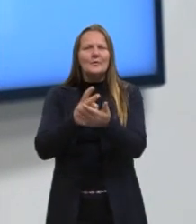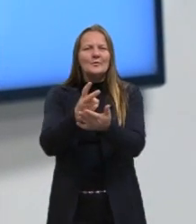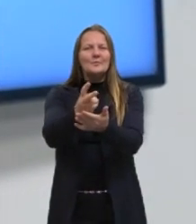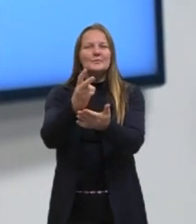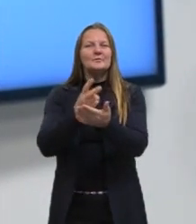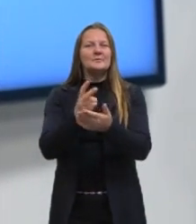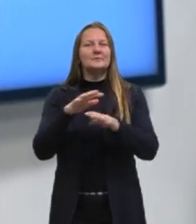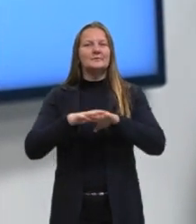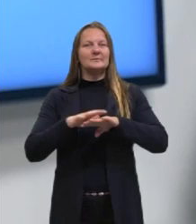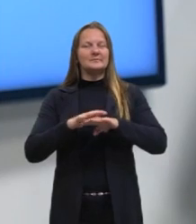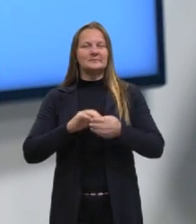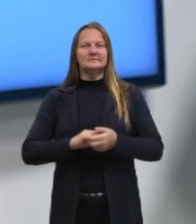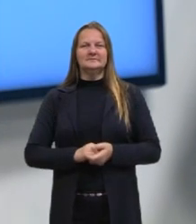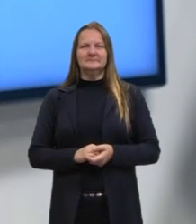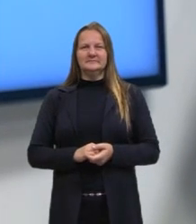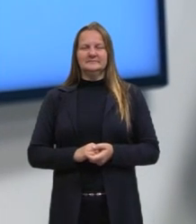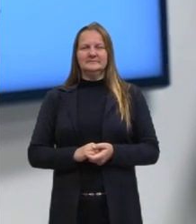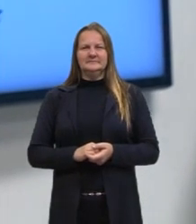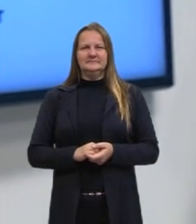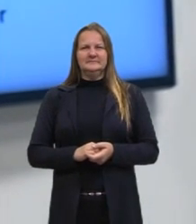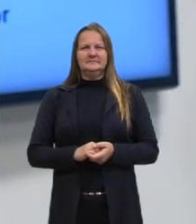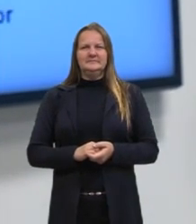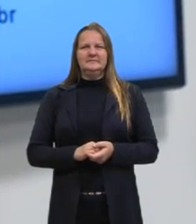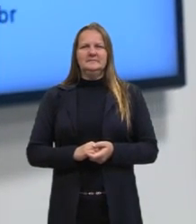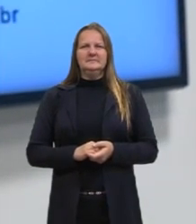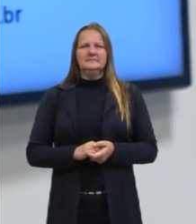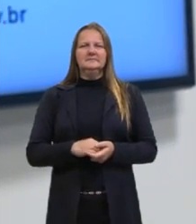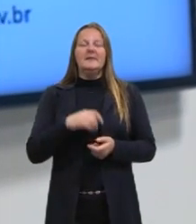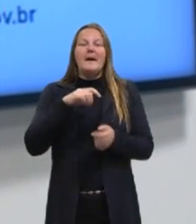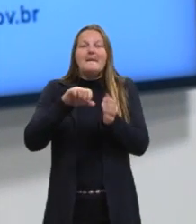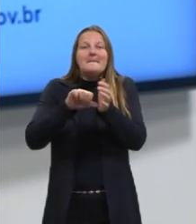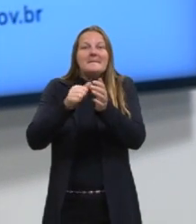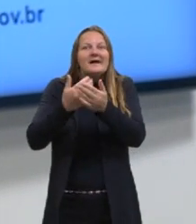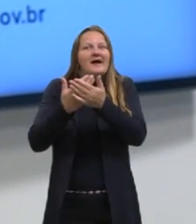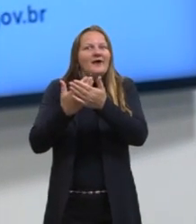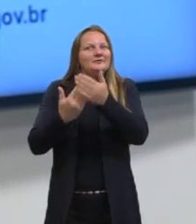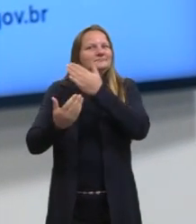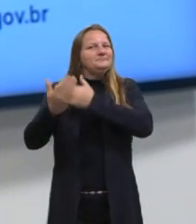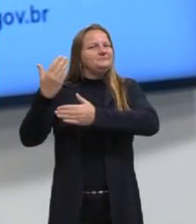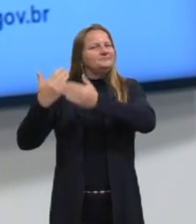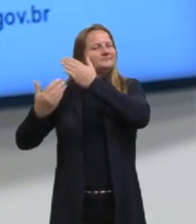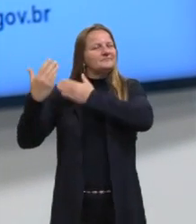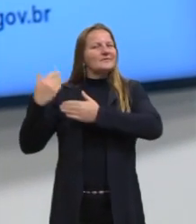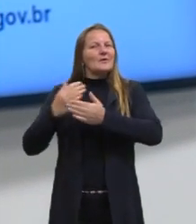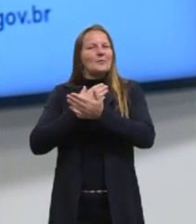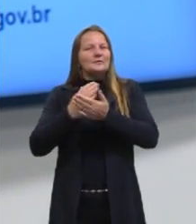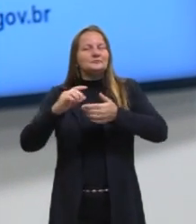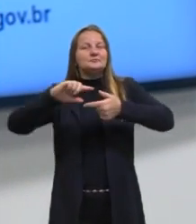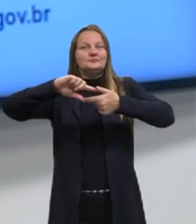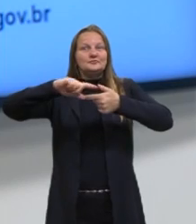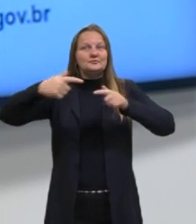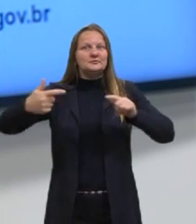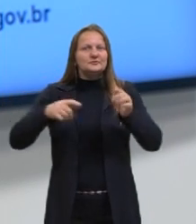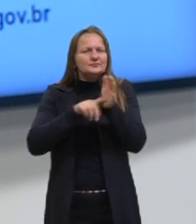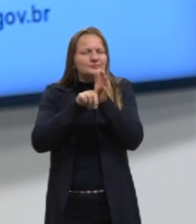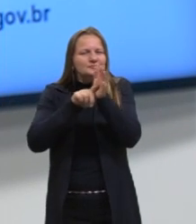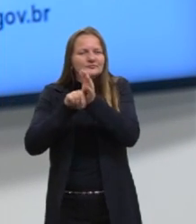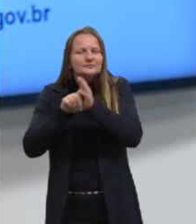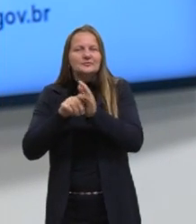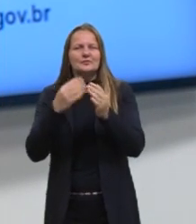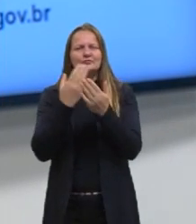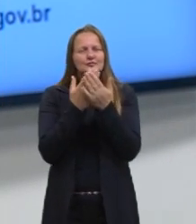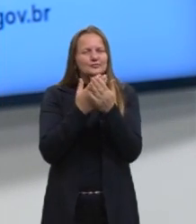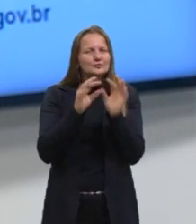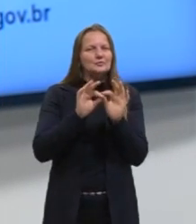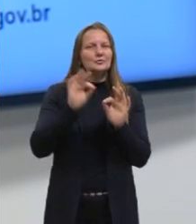de matemática. Nós vimos aí nas últimas aulas, então, o início da geometria analítica, o estudo das retas.